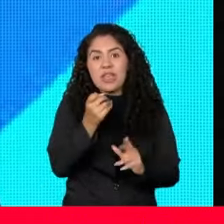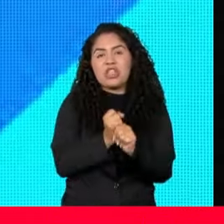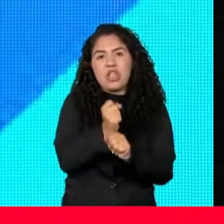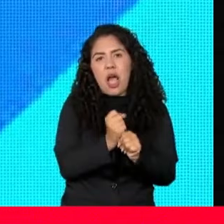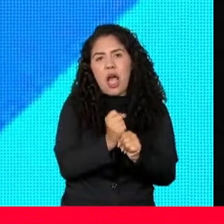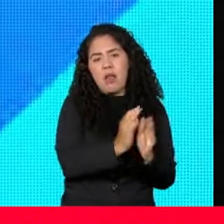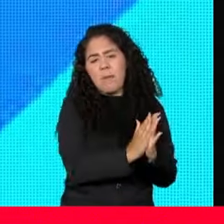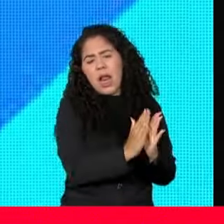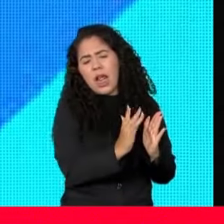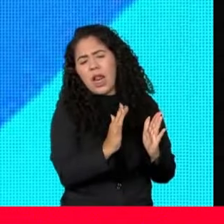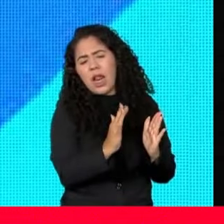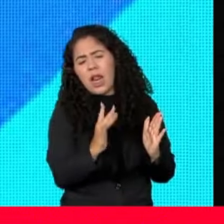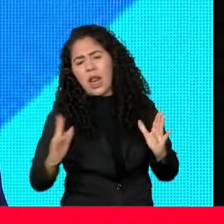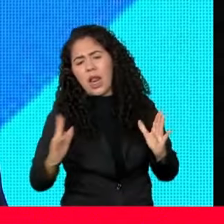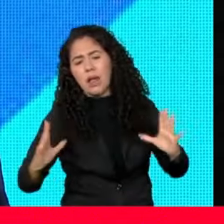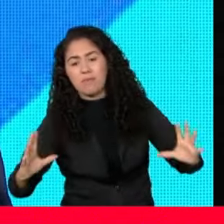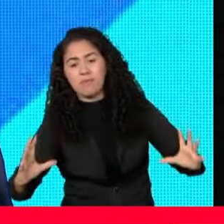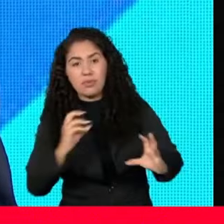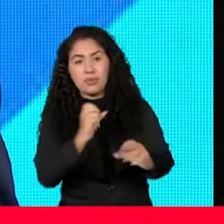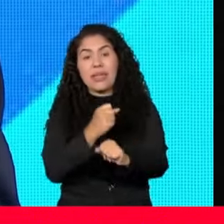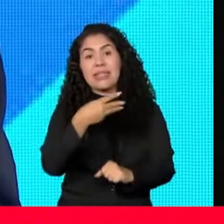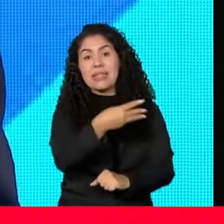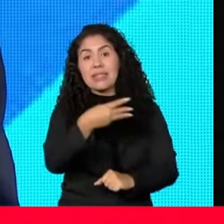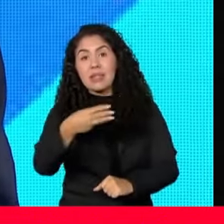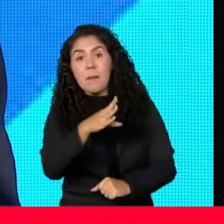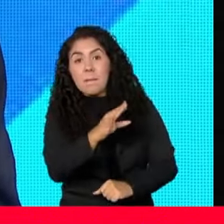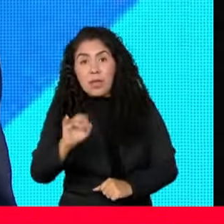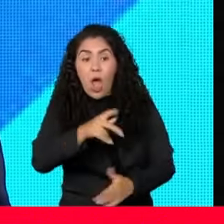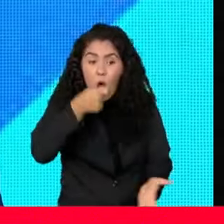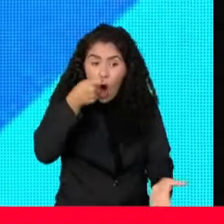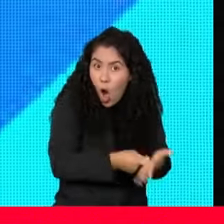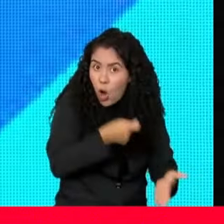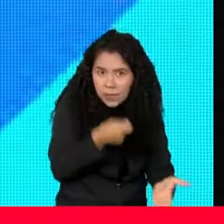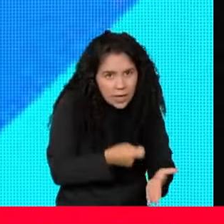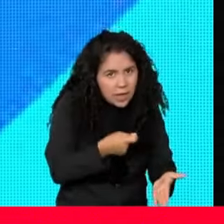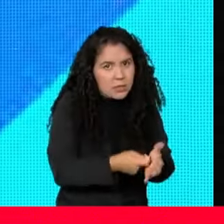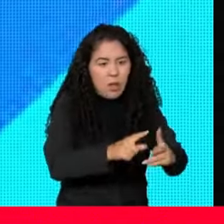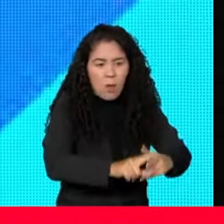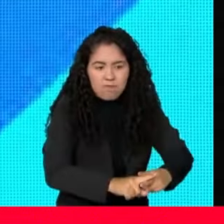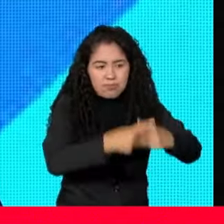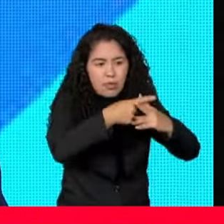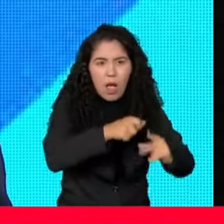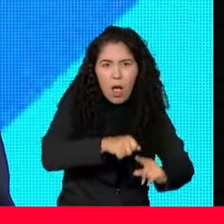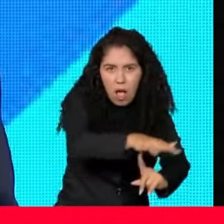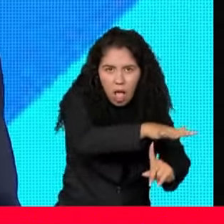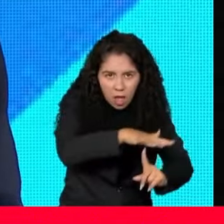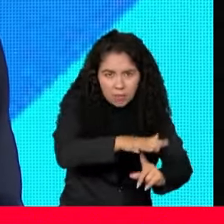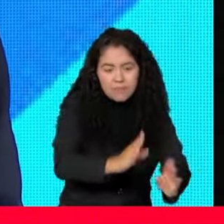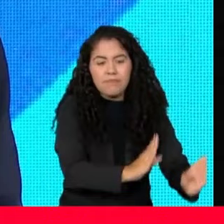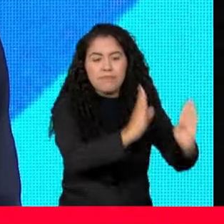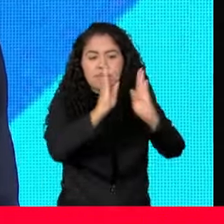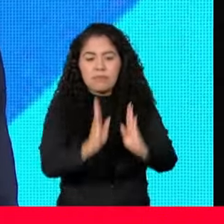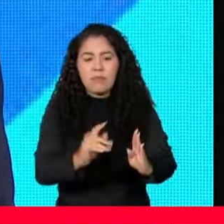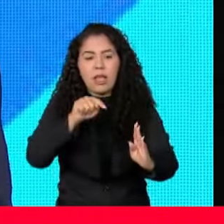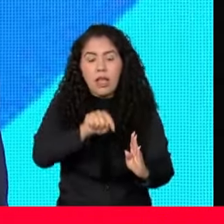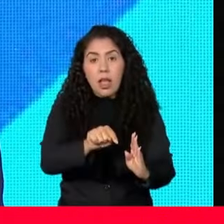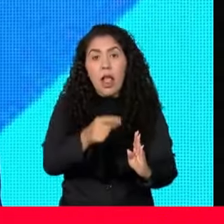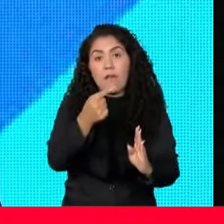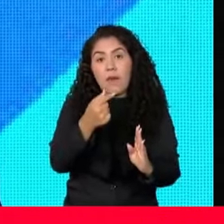33 bilhões em obrigações de fazer, de reparação ambiental e a 37